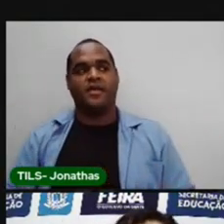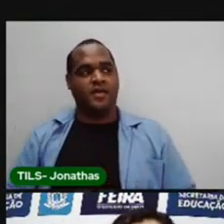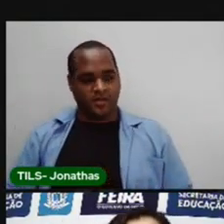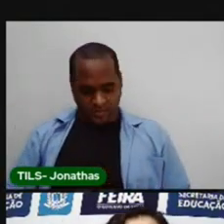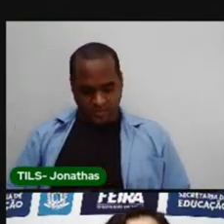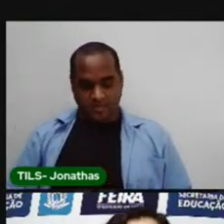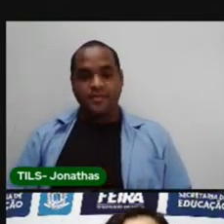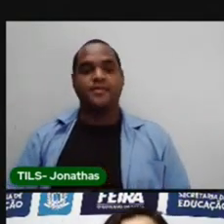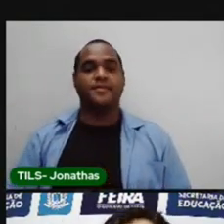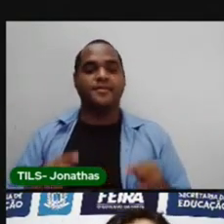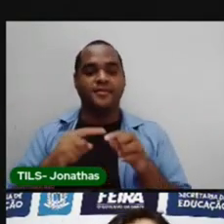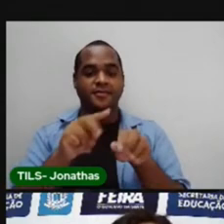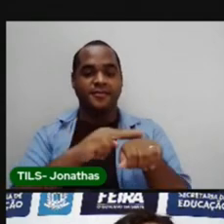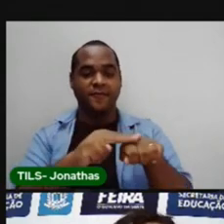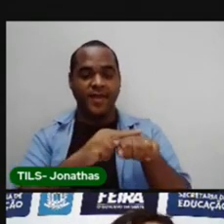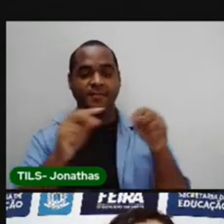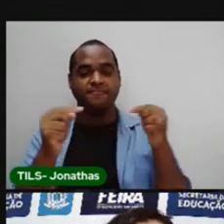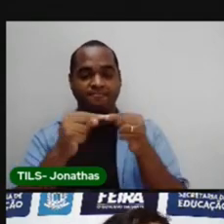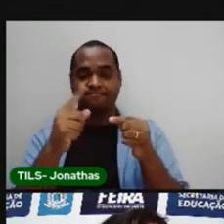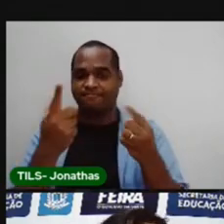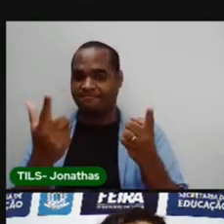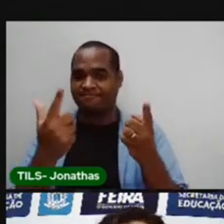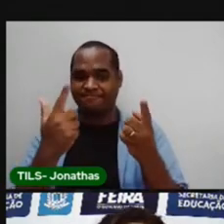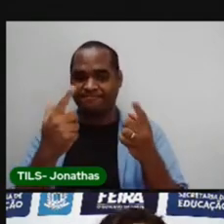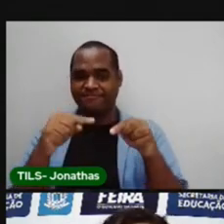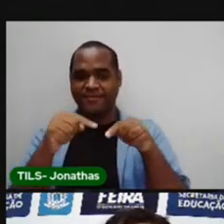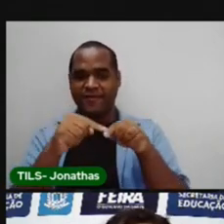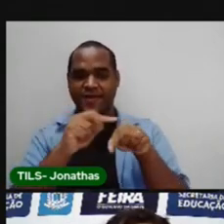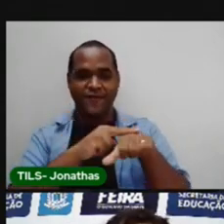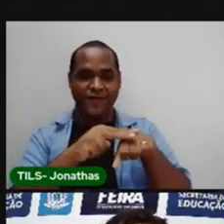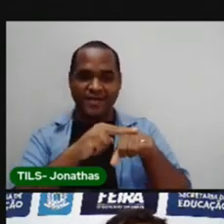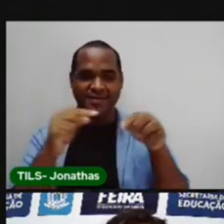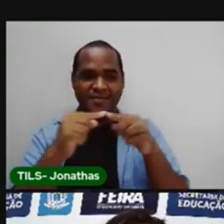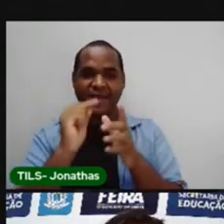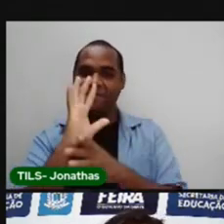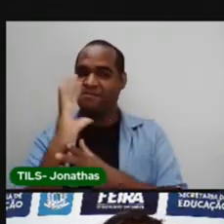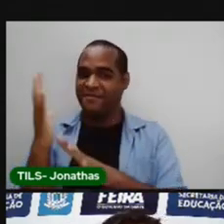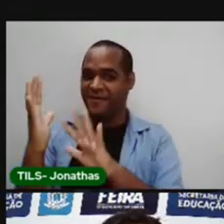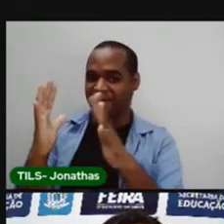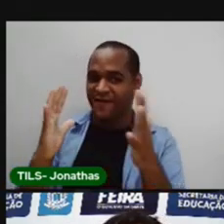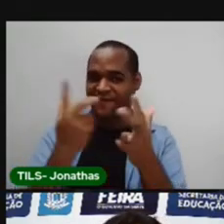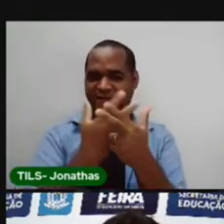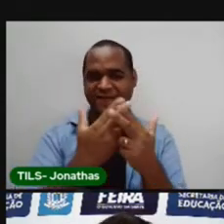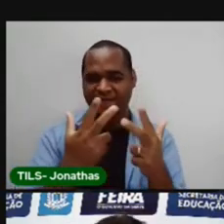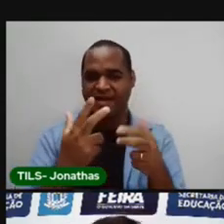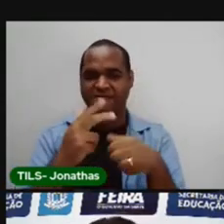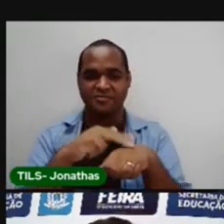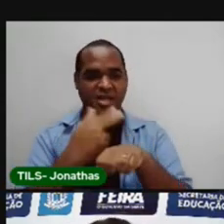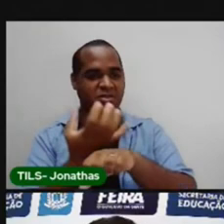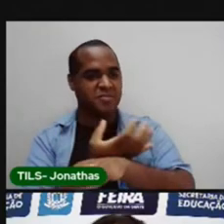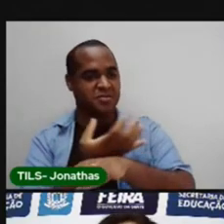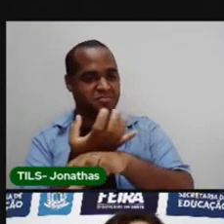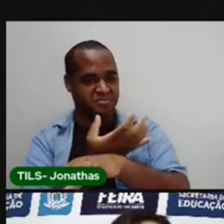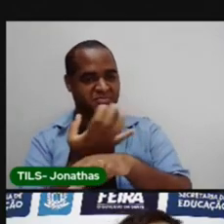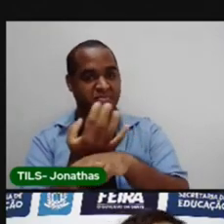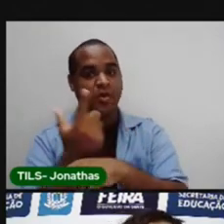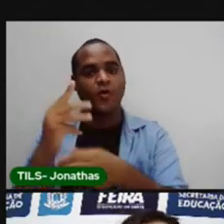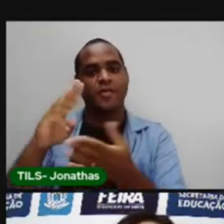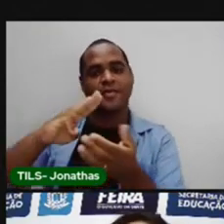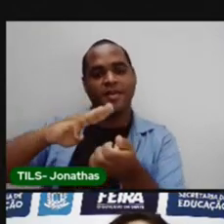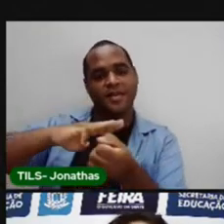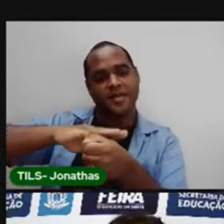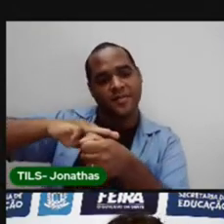essa parte verde realmente é um matinho. É vegetação. E essa parte que tá meio marrom